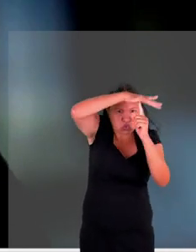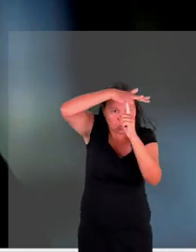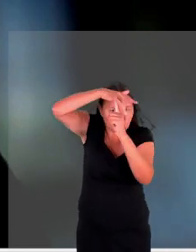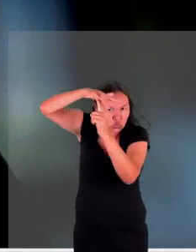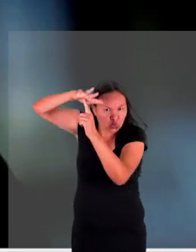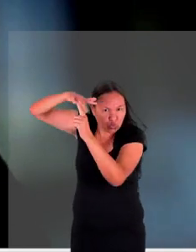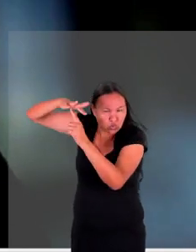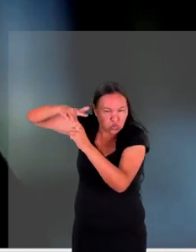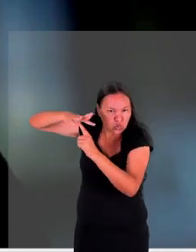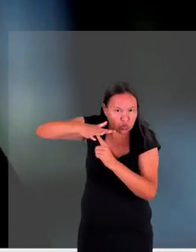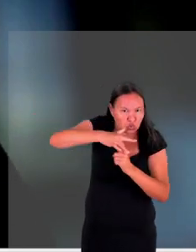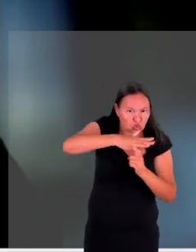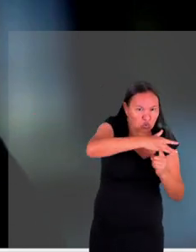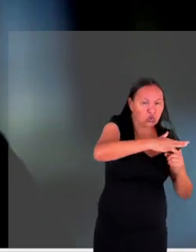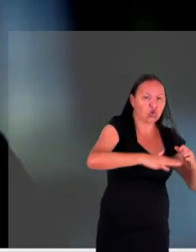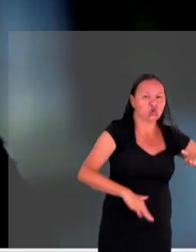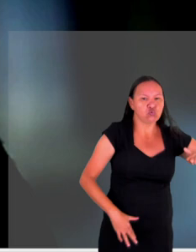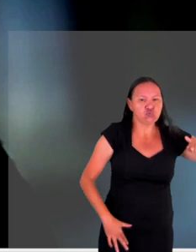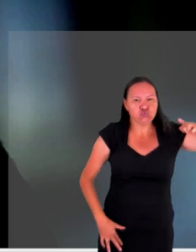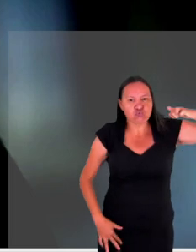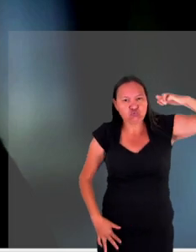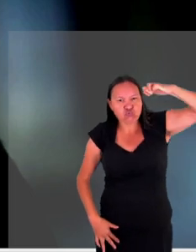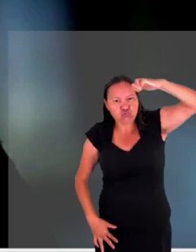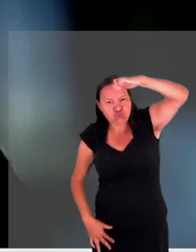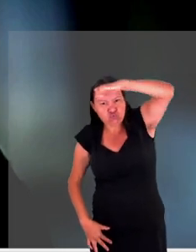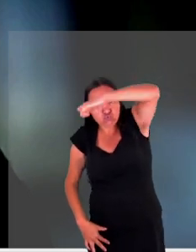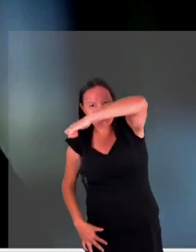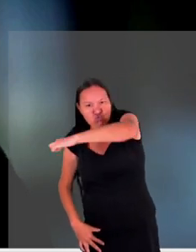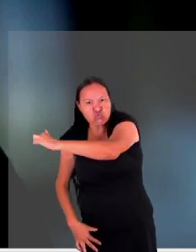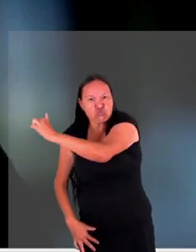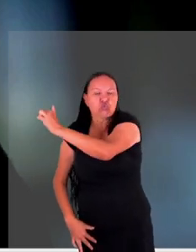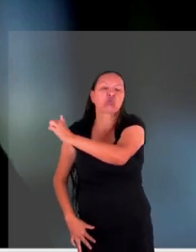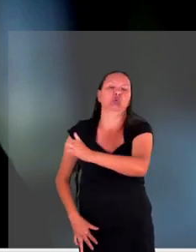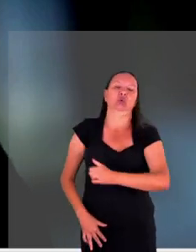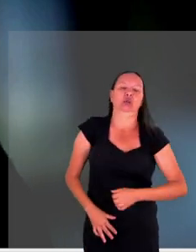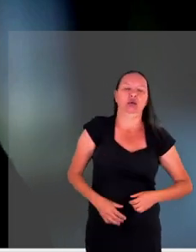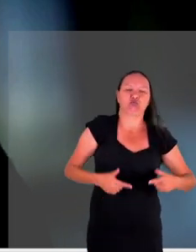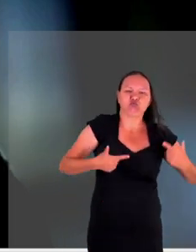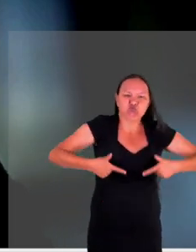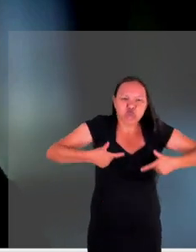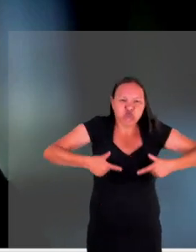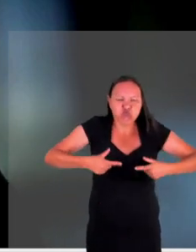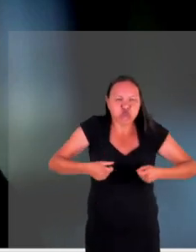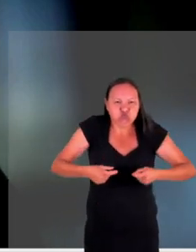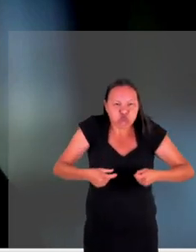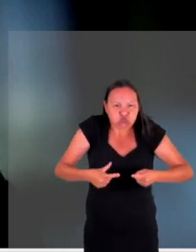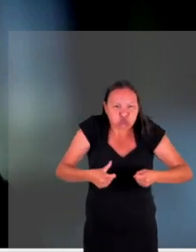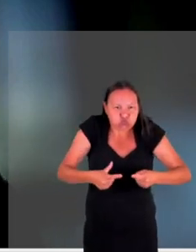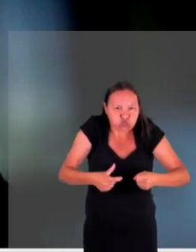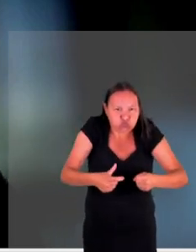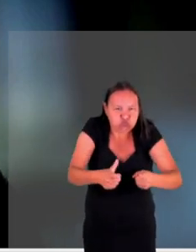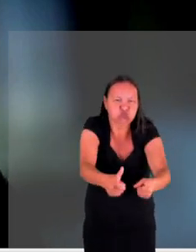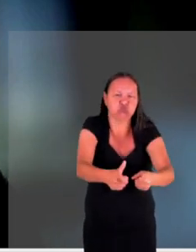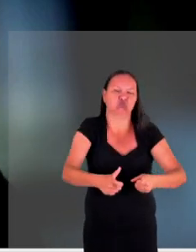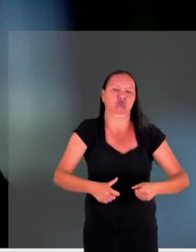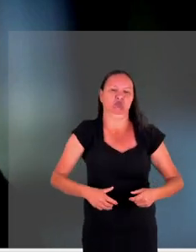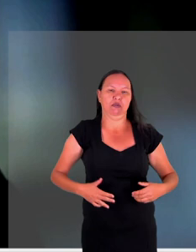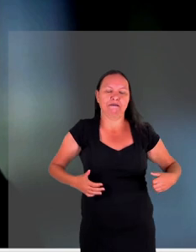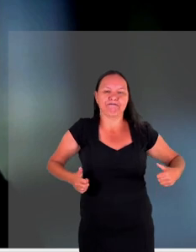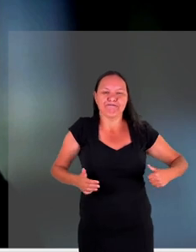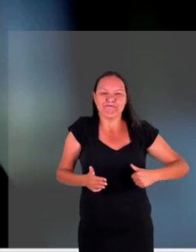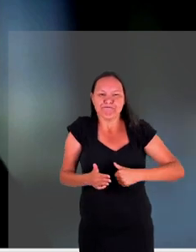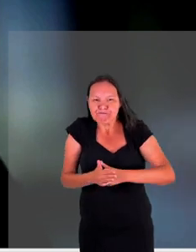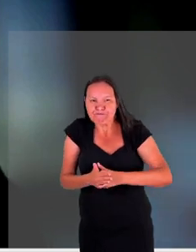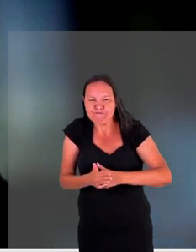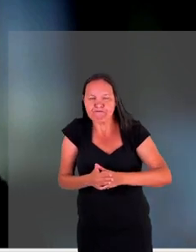kamikazes dependendo da região mas é muito menor hoje do que a ameaça que era em fevereiro